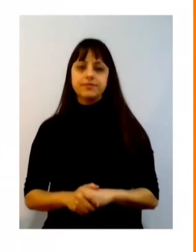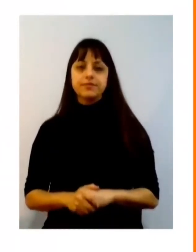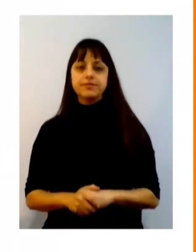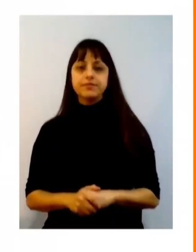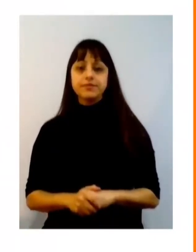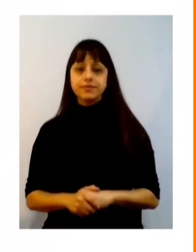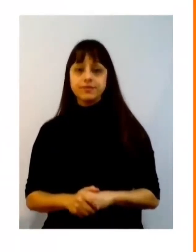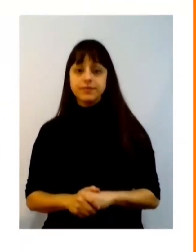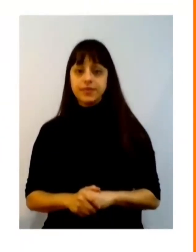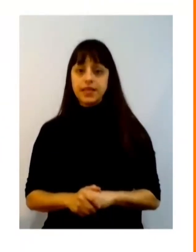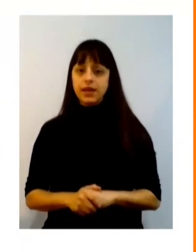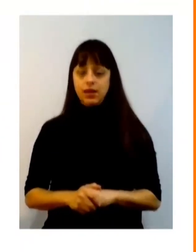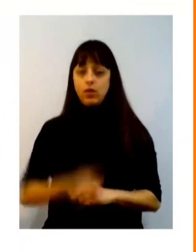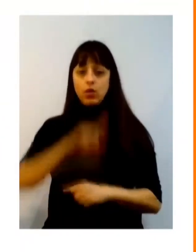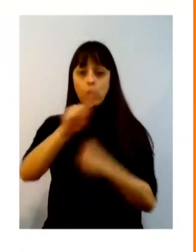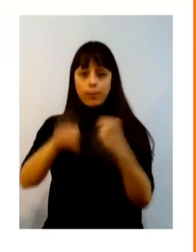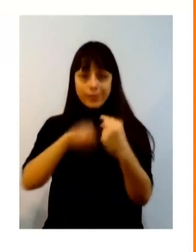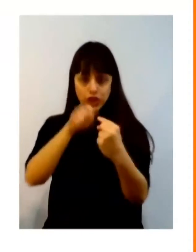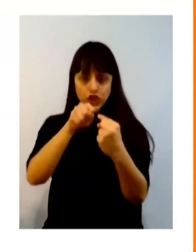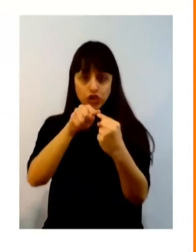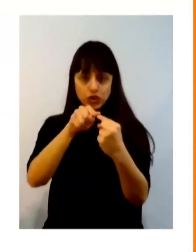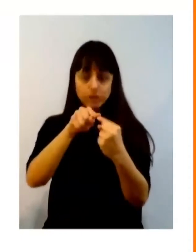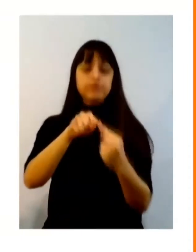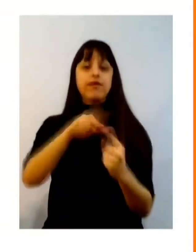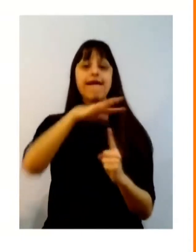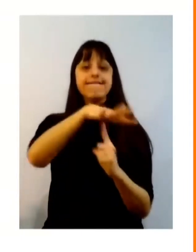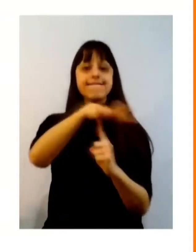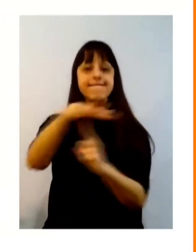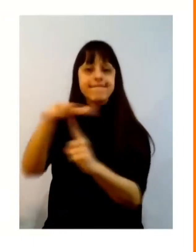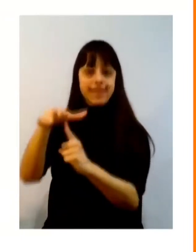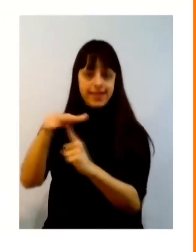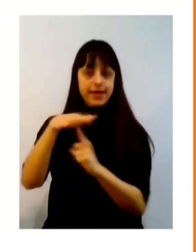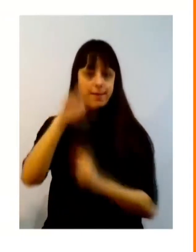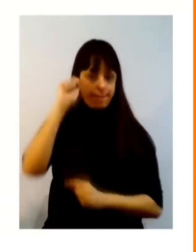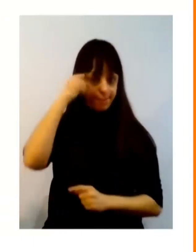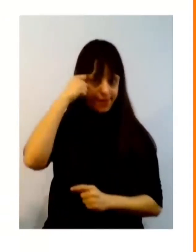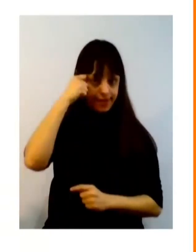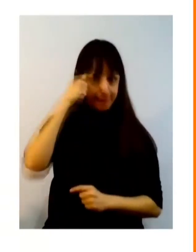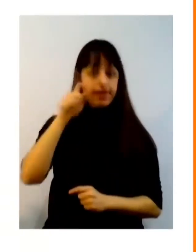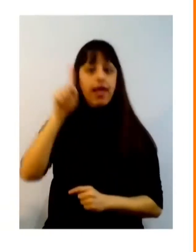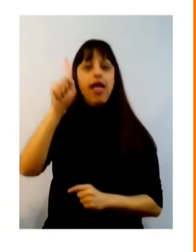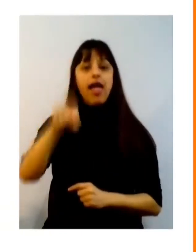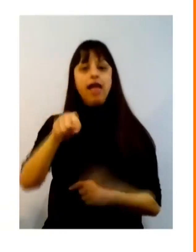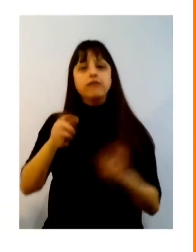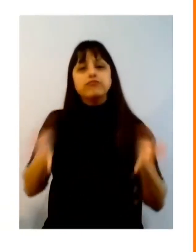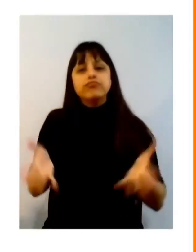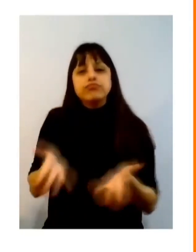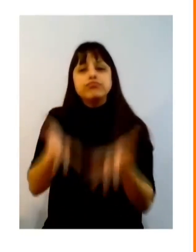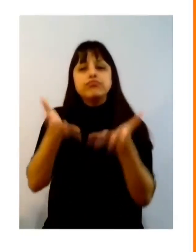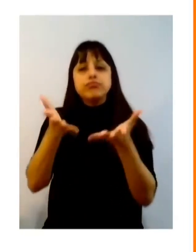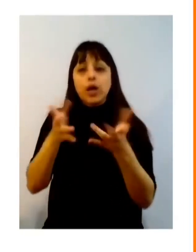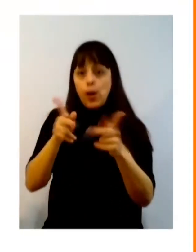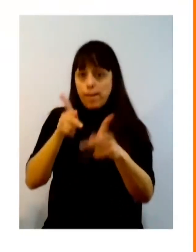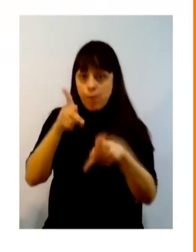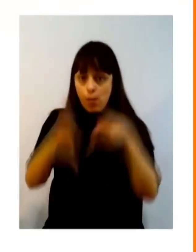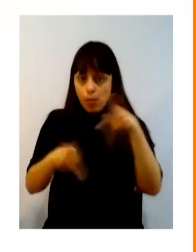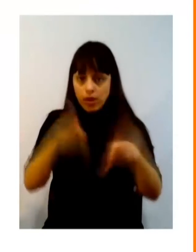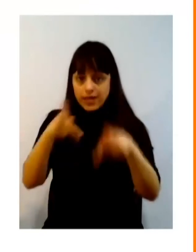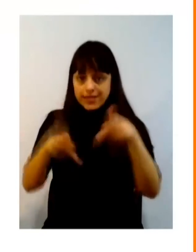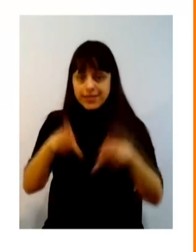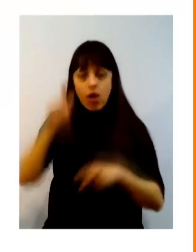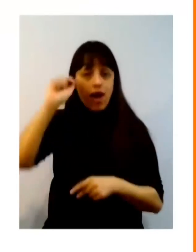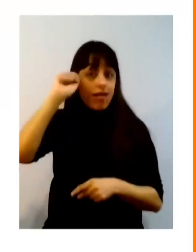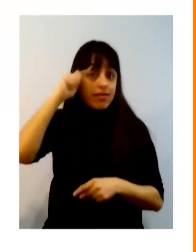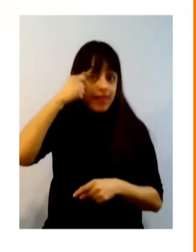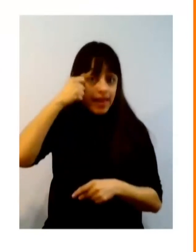objetivo da feira preta é dar visibilidade para a população negra na sua potência criativa